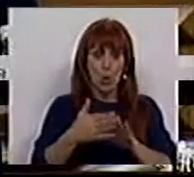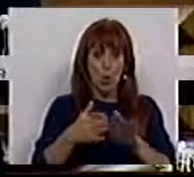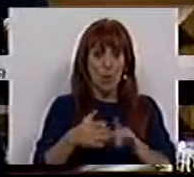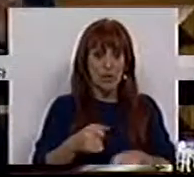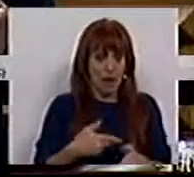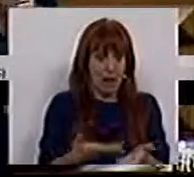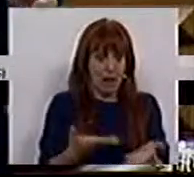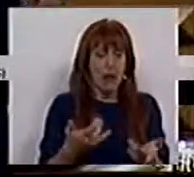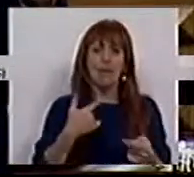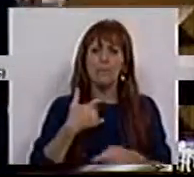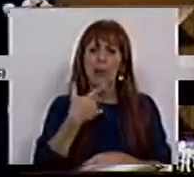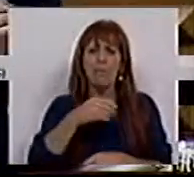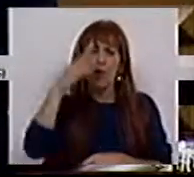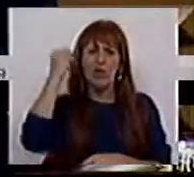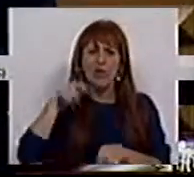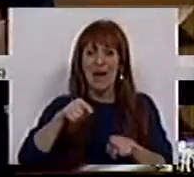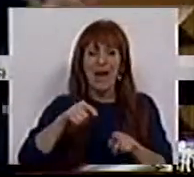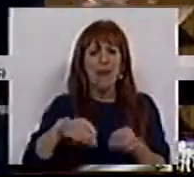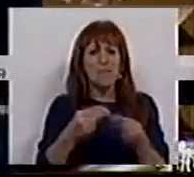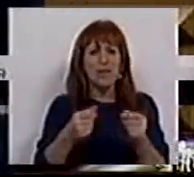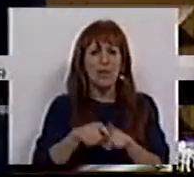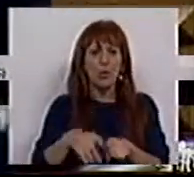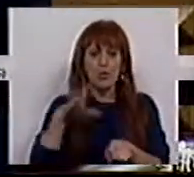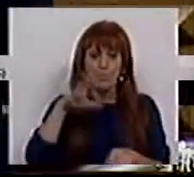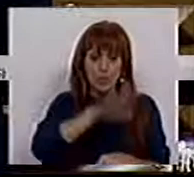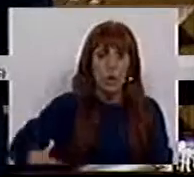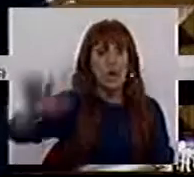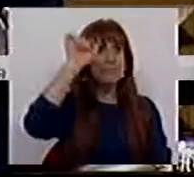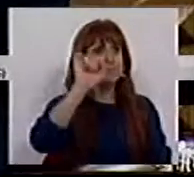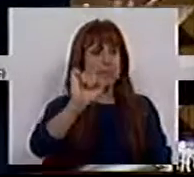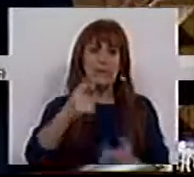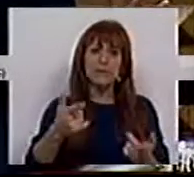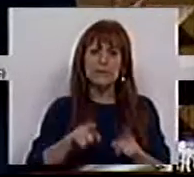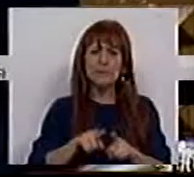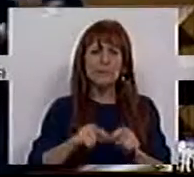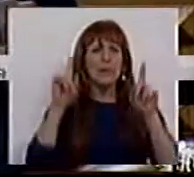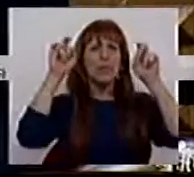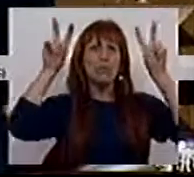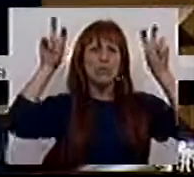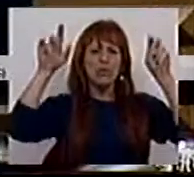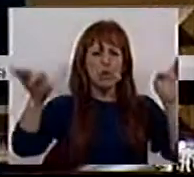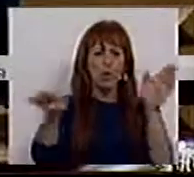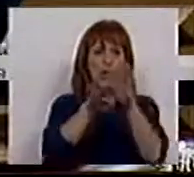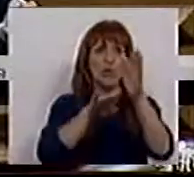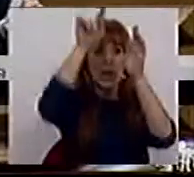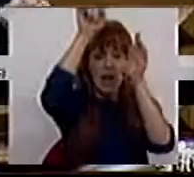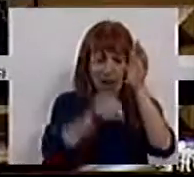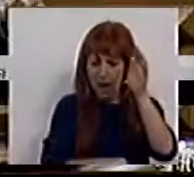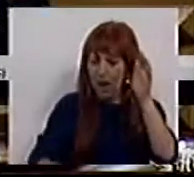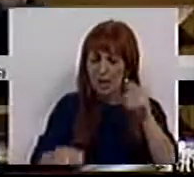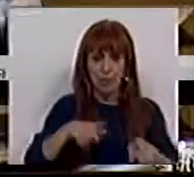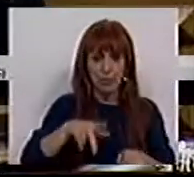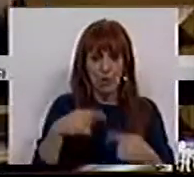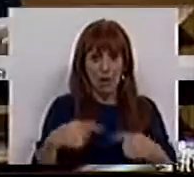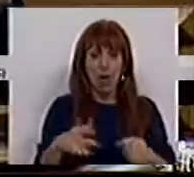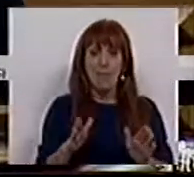permanente, mas não podemos esquecer que esta é uma matéria nacional e que é de facto uma fotografia dos portos a nível nacional. E